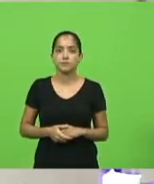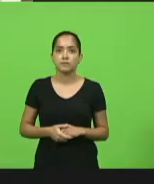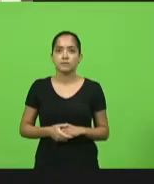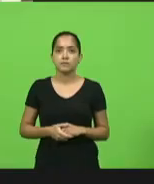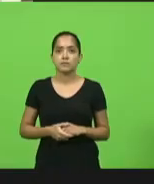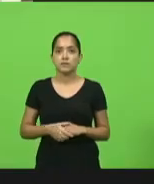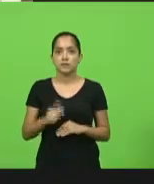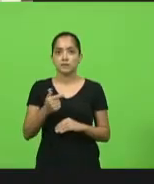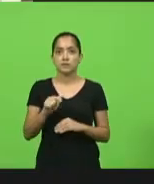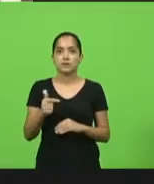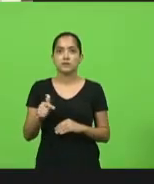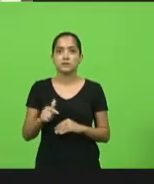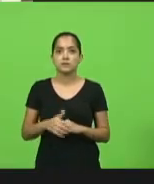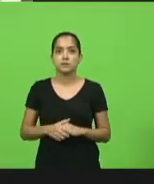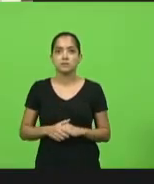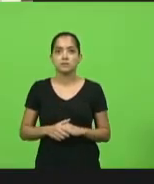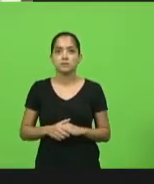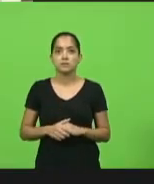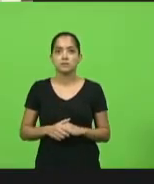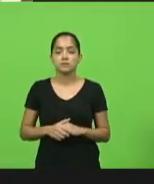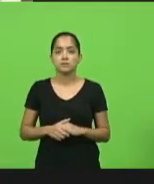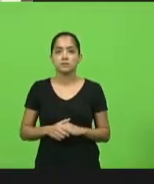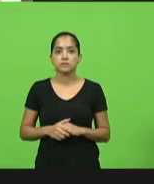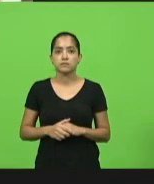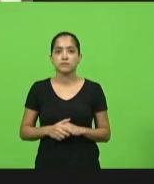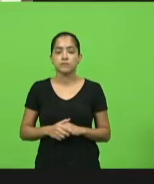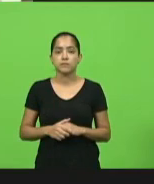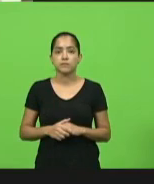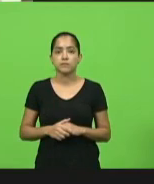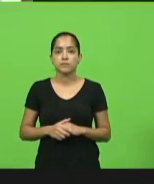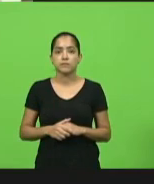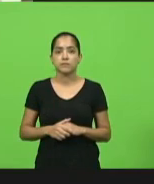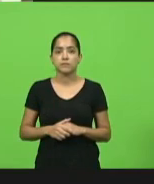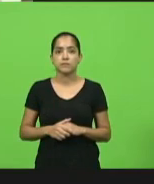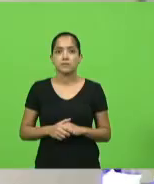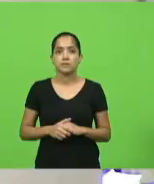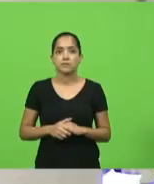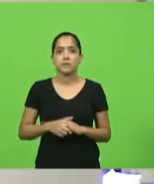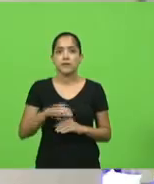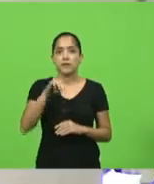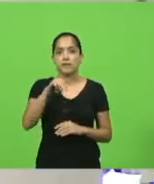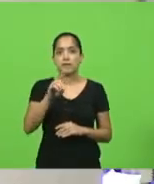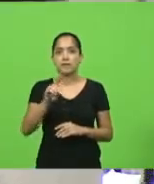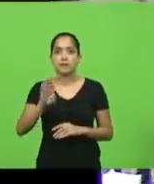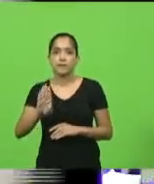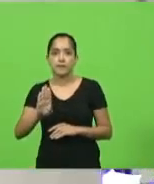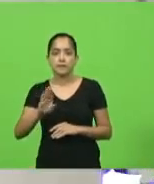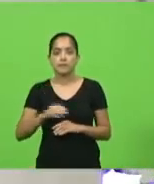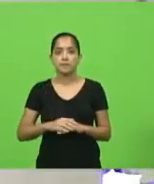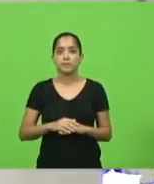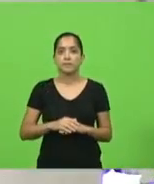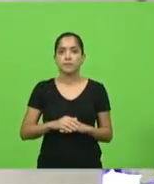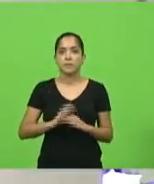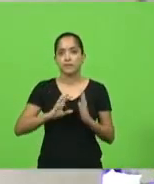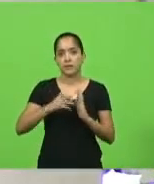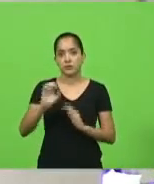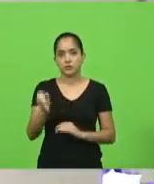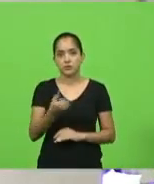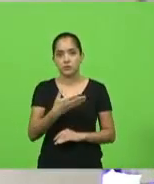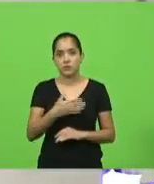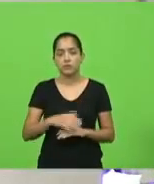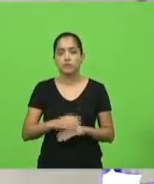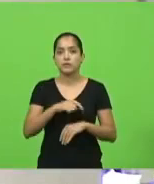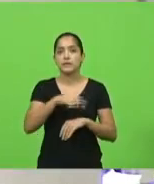Também ninguém fará o uso da palavra. Bloco MDB, Partido Novo, por 15 minutos.